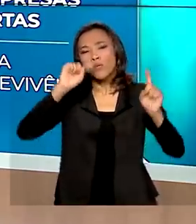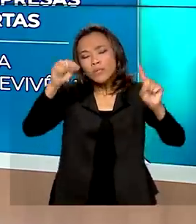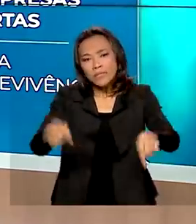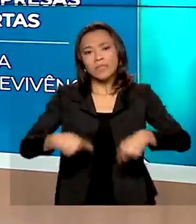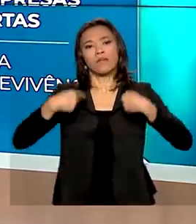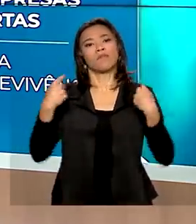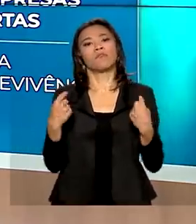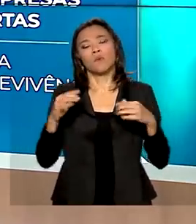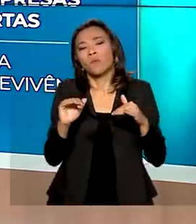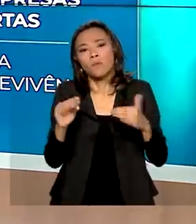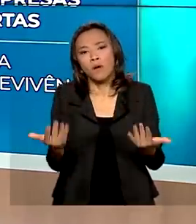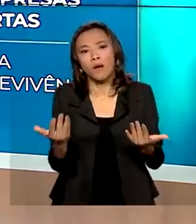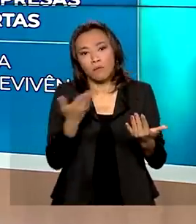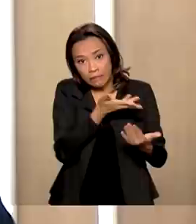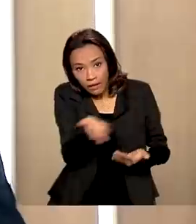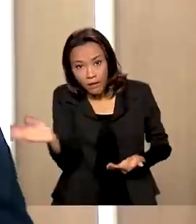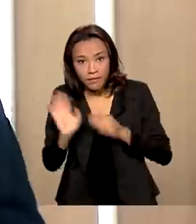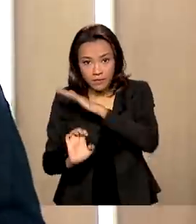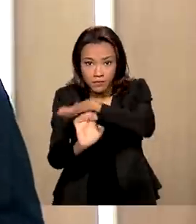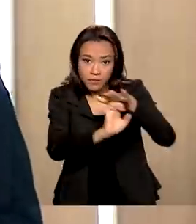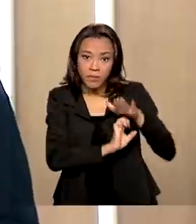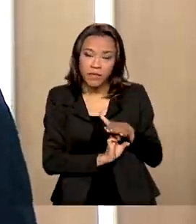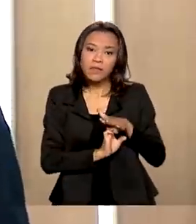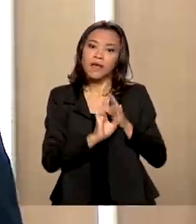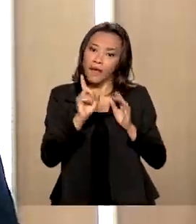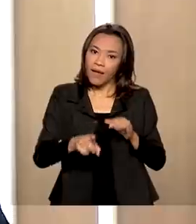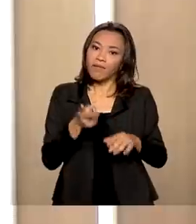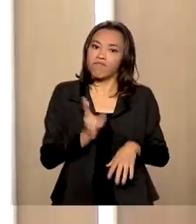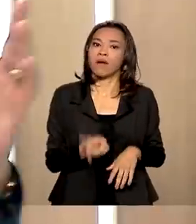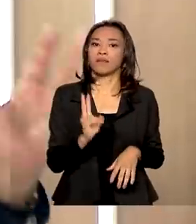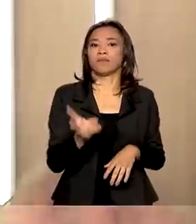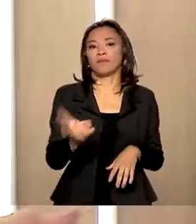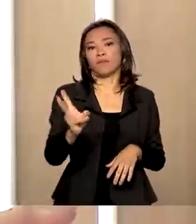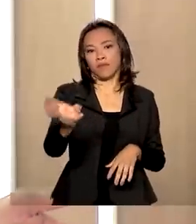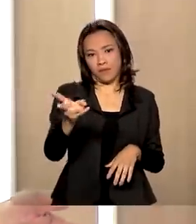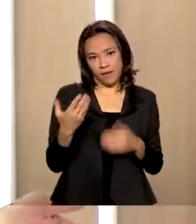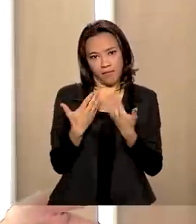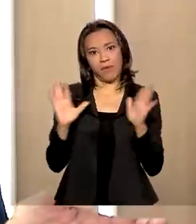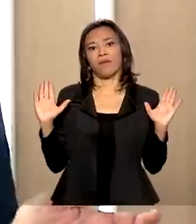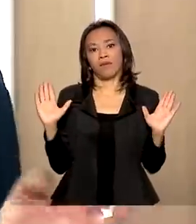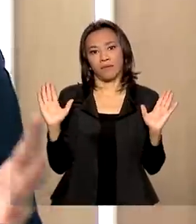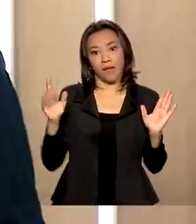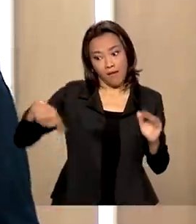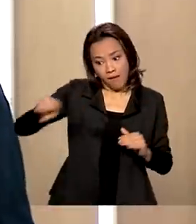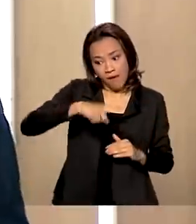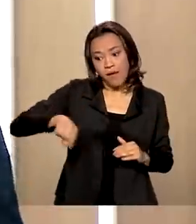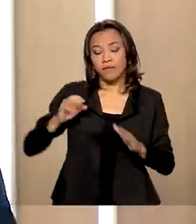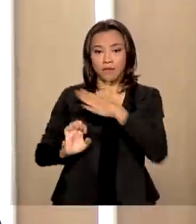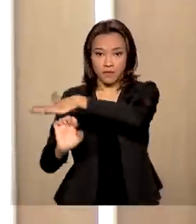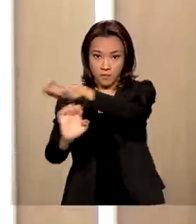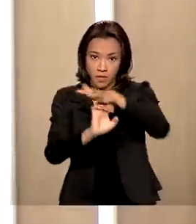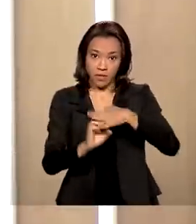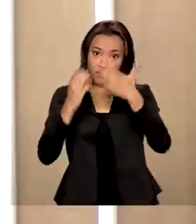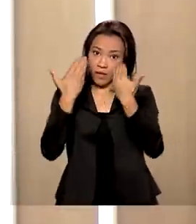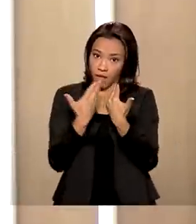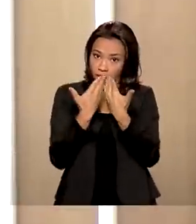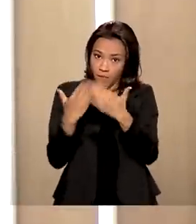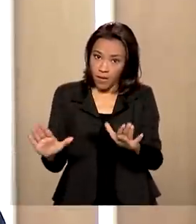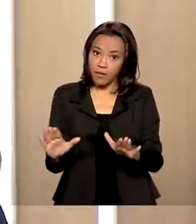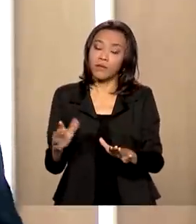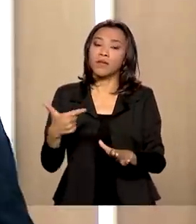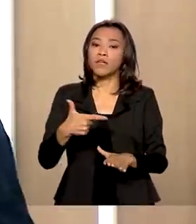justamente dessas empresas? É a questão da sobrevivência. Então, das empresas que foram abertas, por exemplo, em 2009,